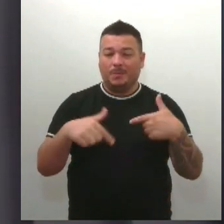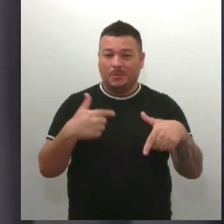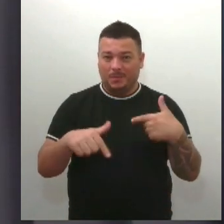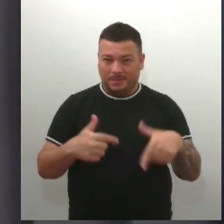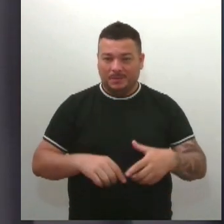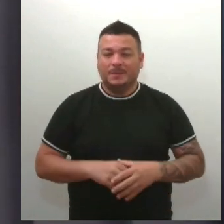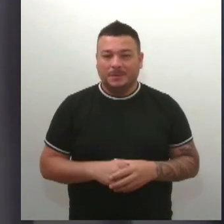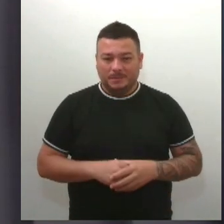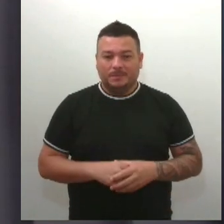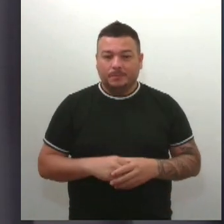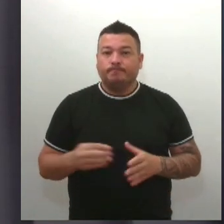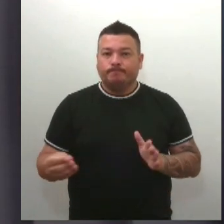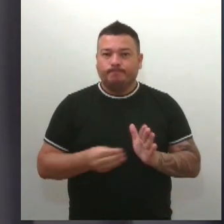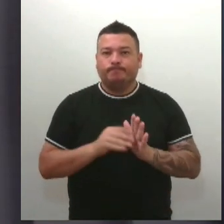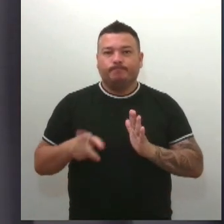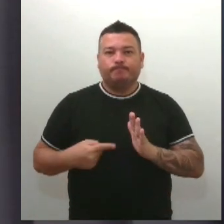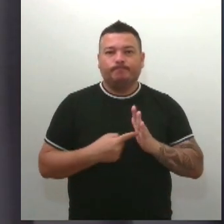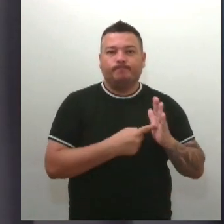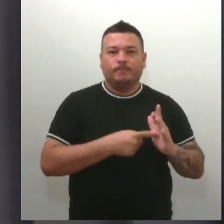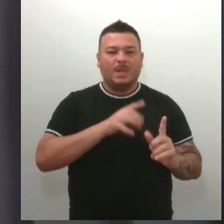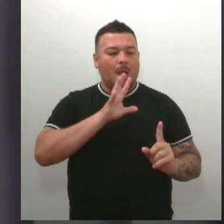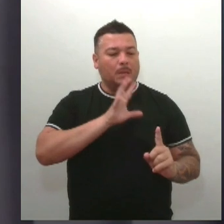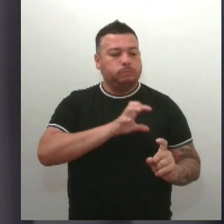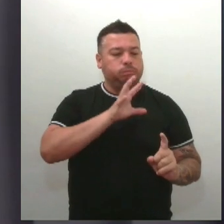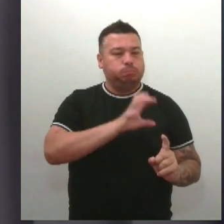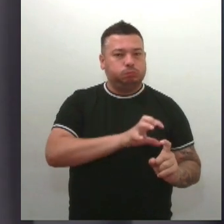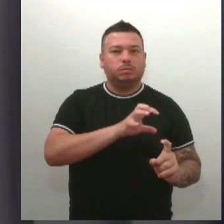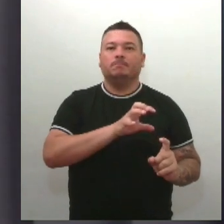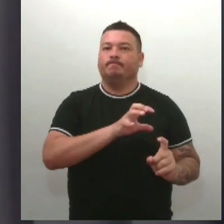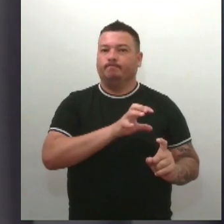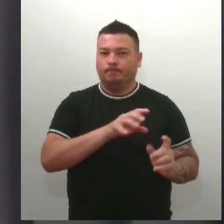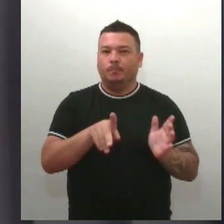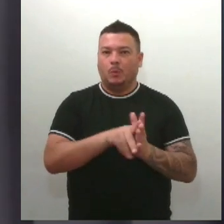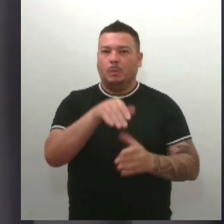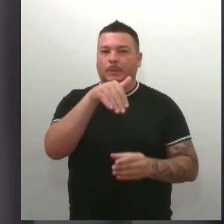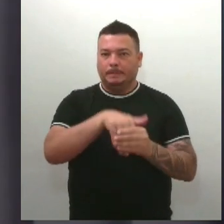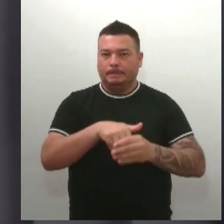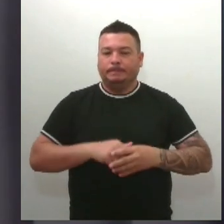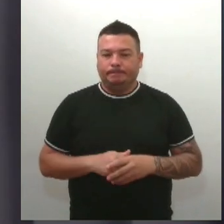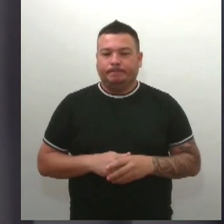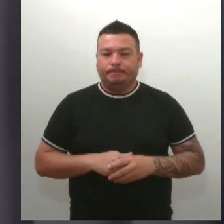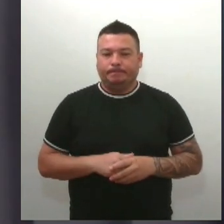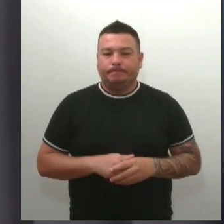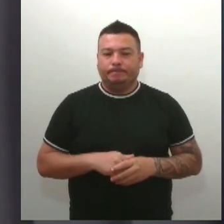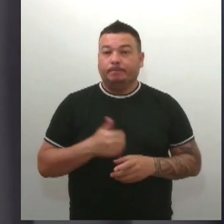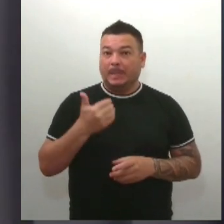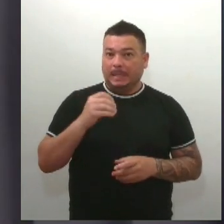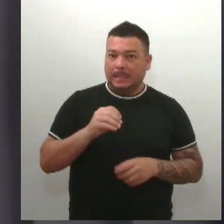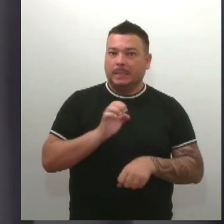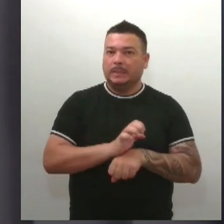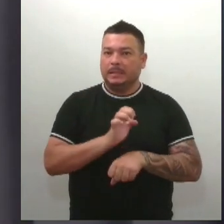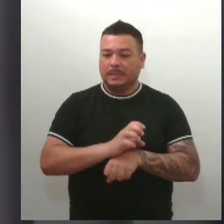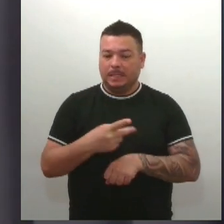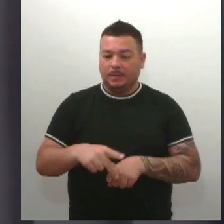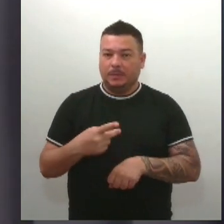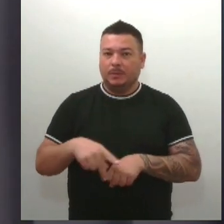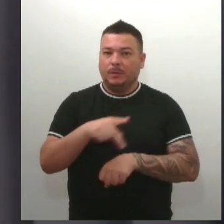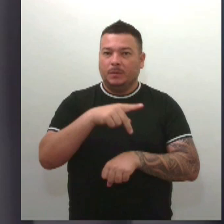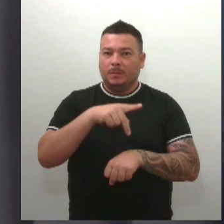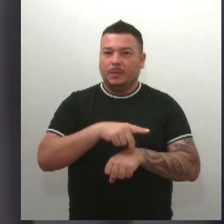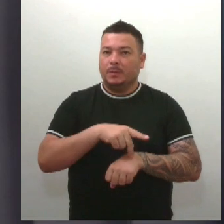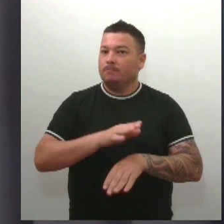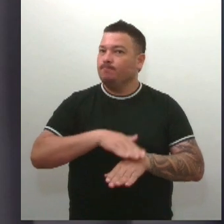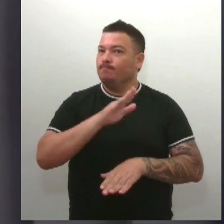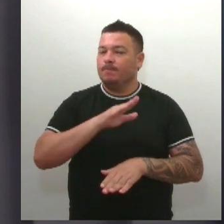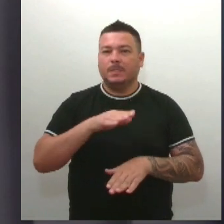denúncias de assédio eleitoral. O número coloca o estado entre os 10 estados do país com o maior número deste tipo de